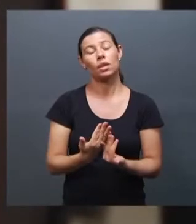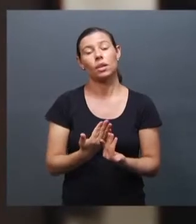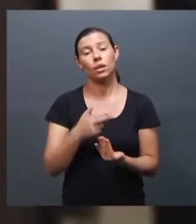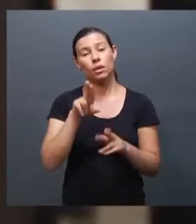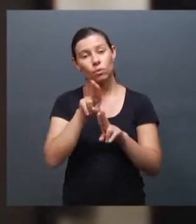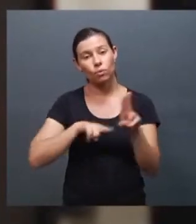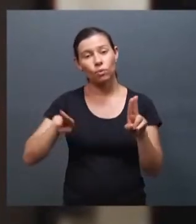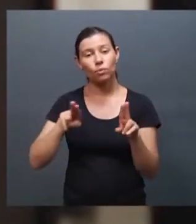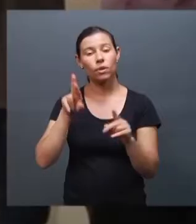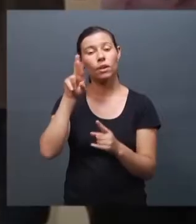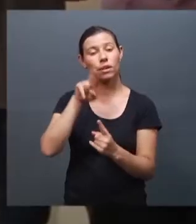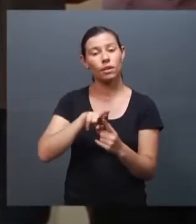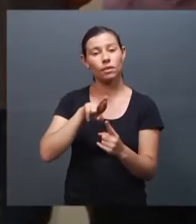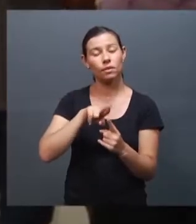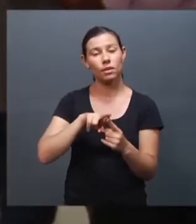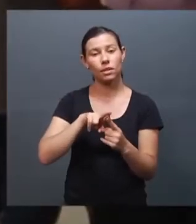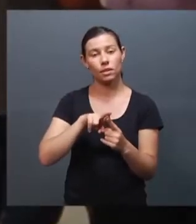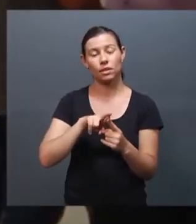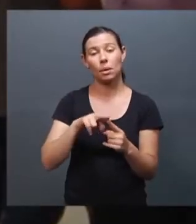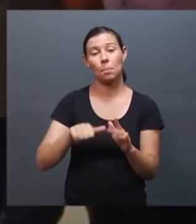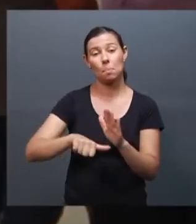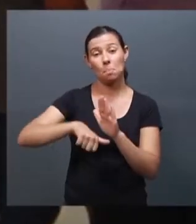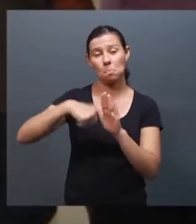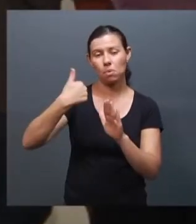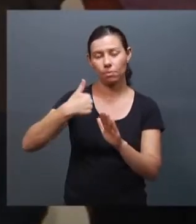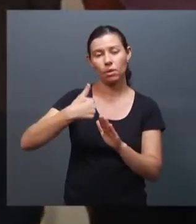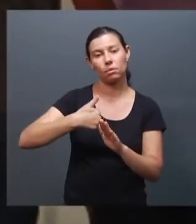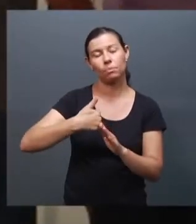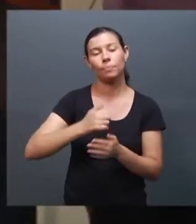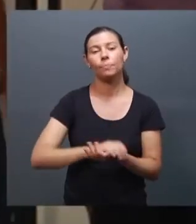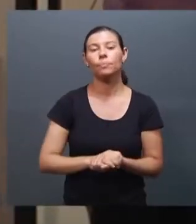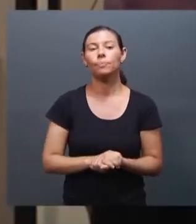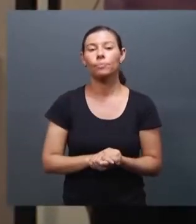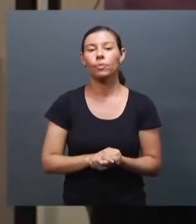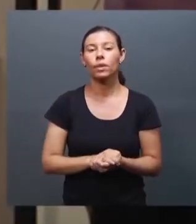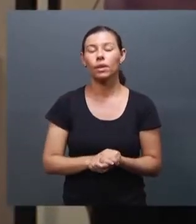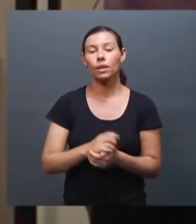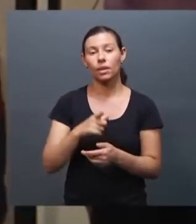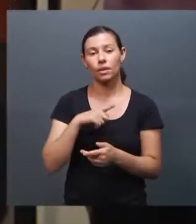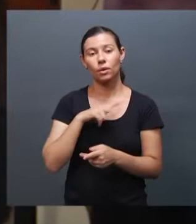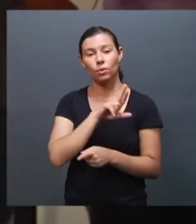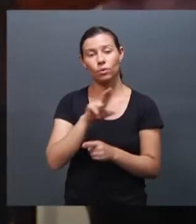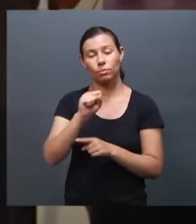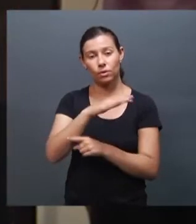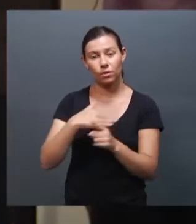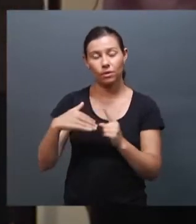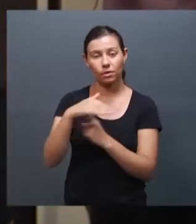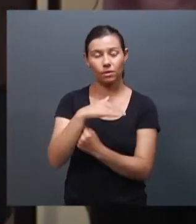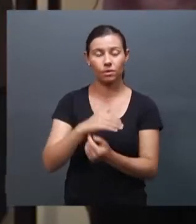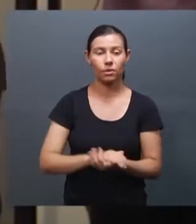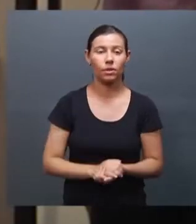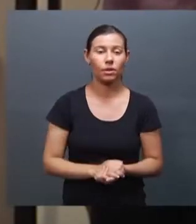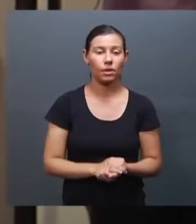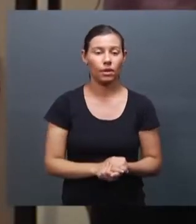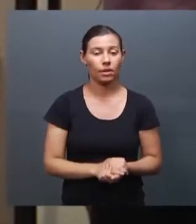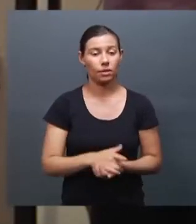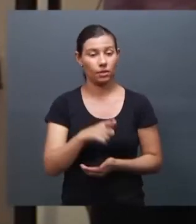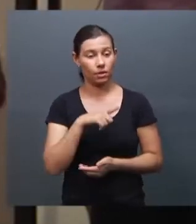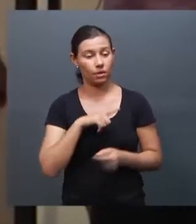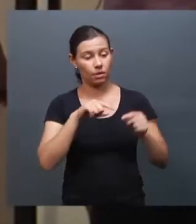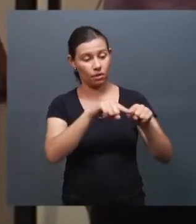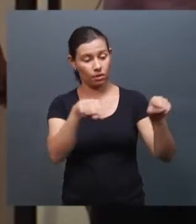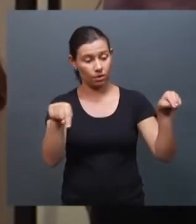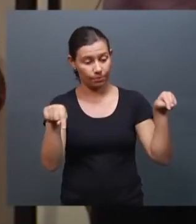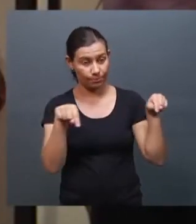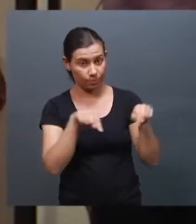reconhecer o nome social. O nosso ambulatório da UFU, voltado para a sala de trânsito específica, ele começou no